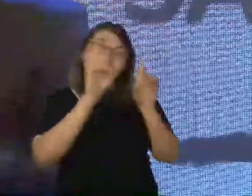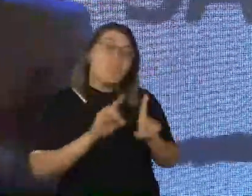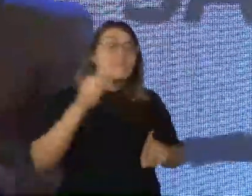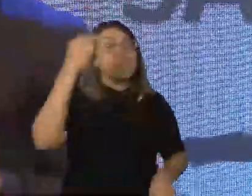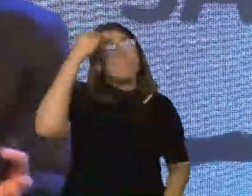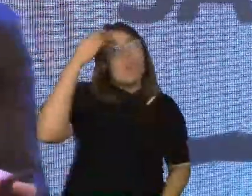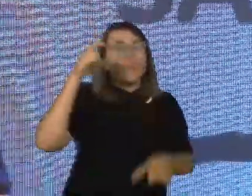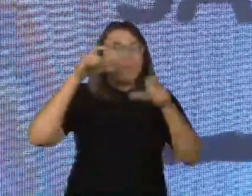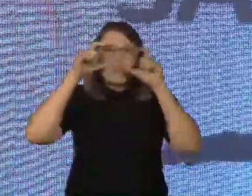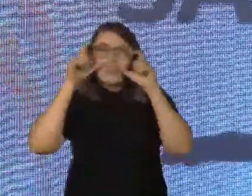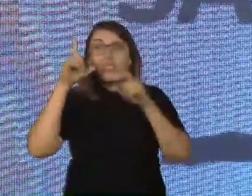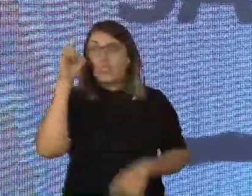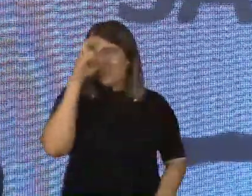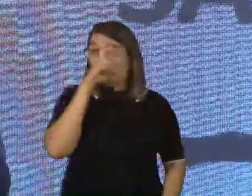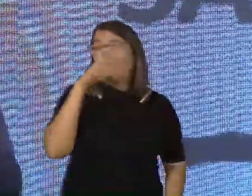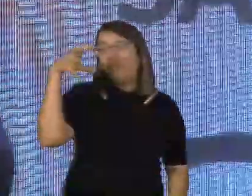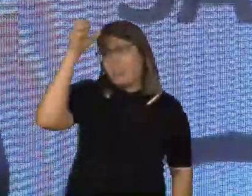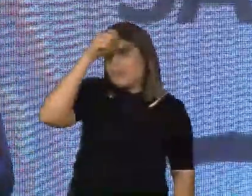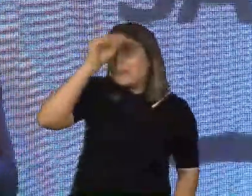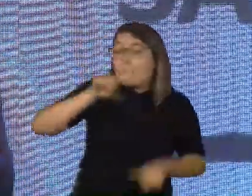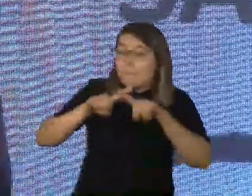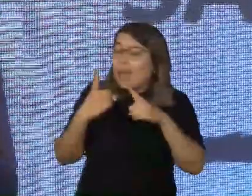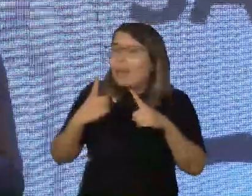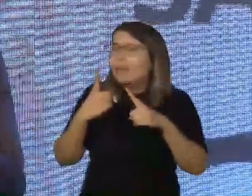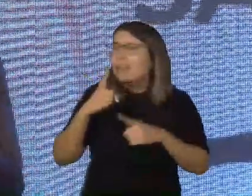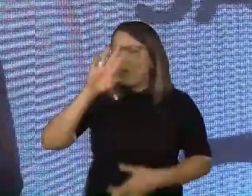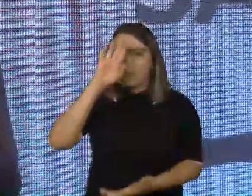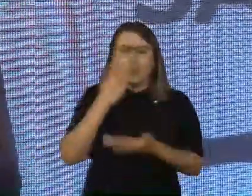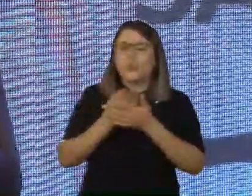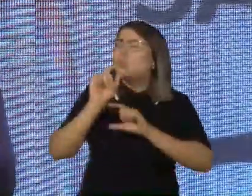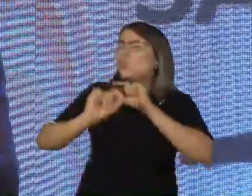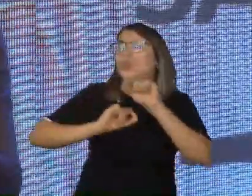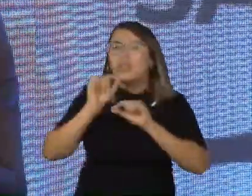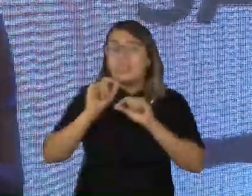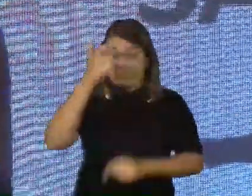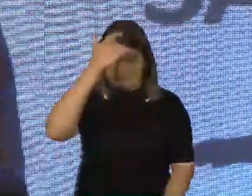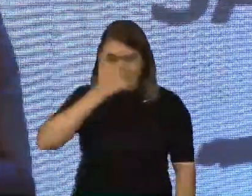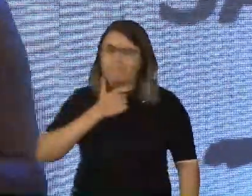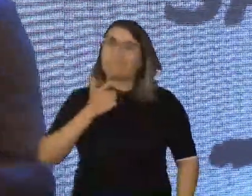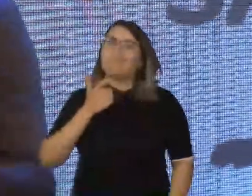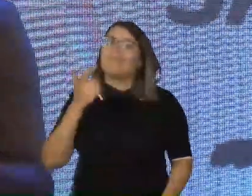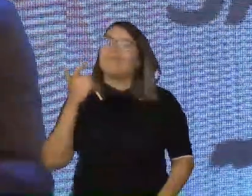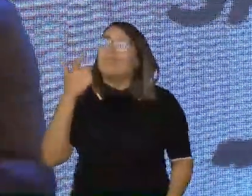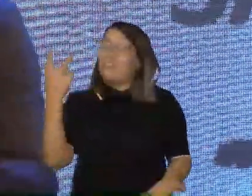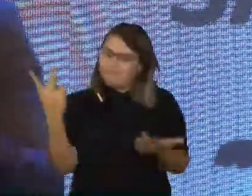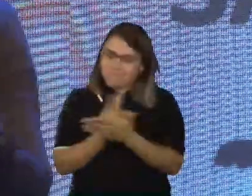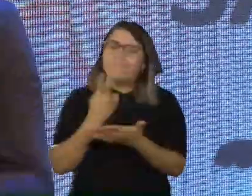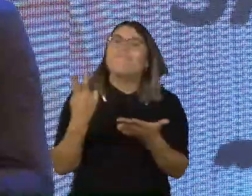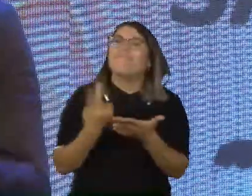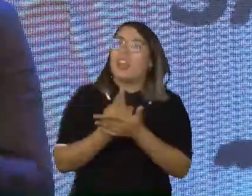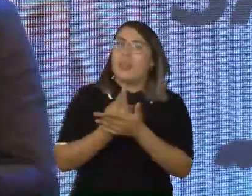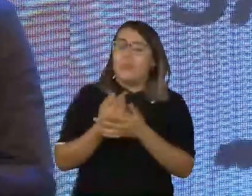ou então uma dificuldade em aprender. A partir disso, eu aprendi que eu estava sendo totalmente contra alguém com deficiência, estava sendo